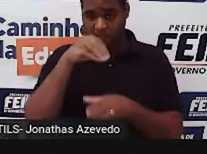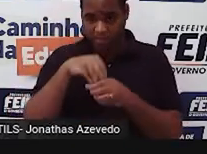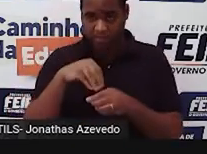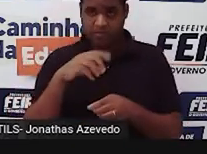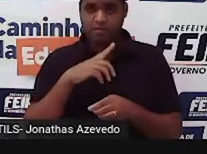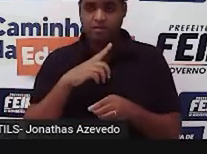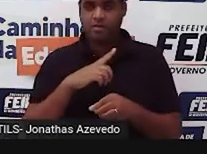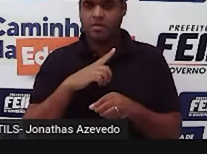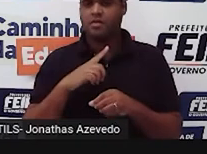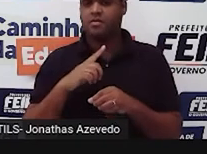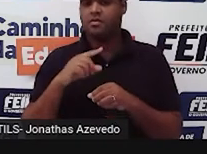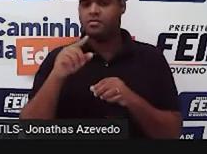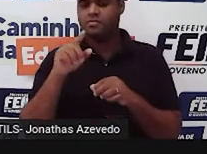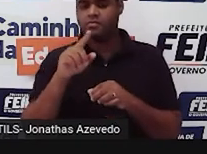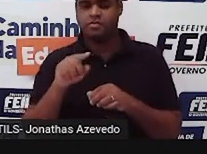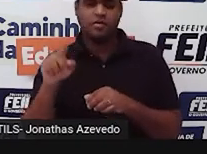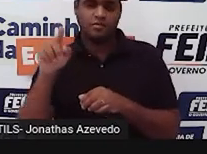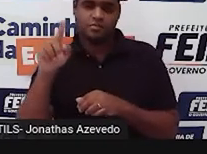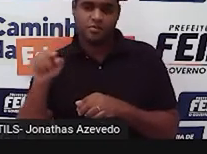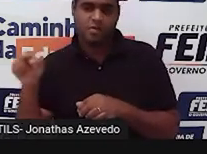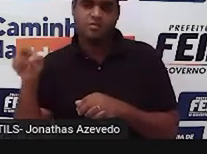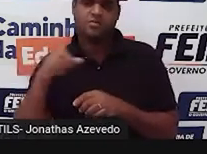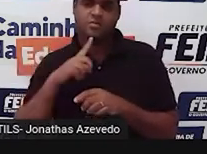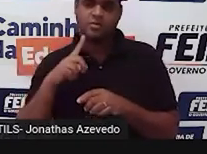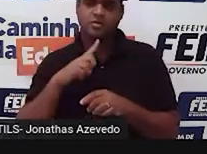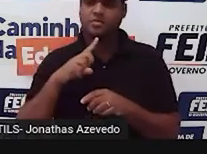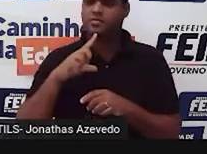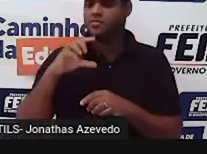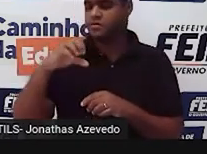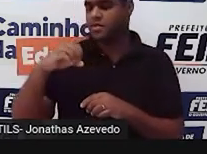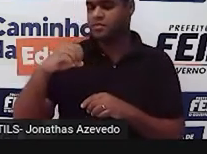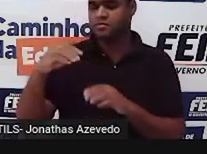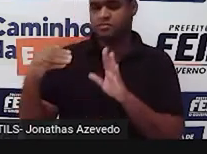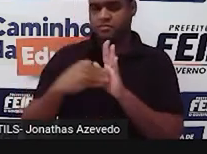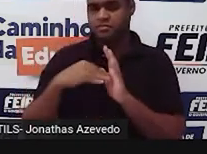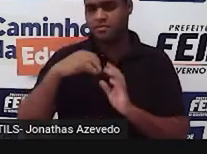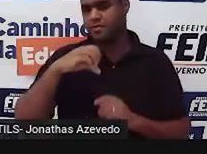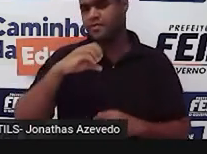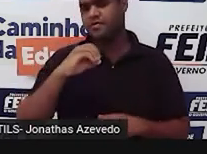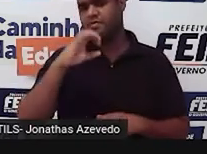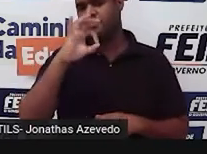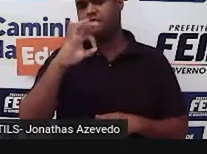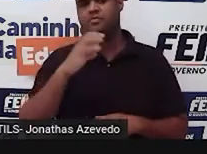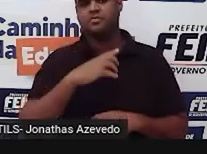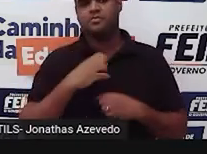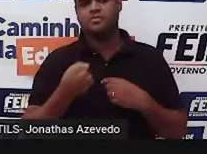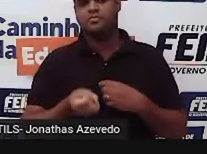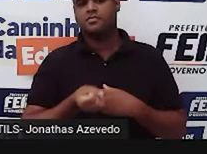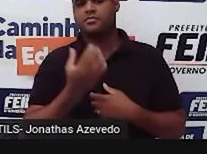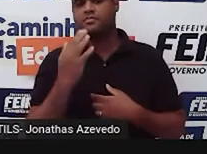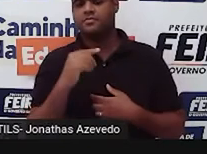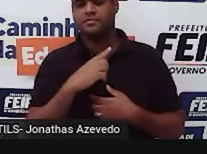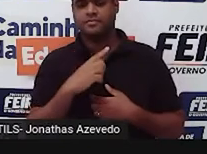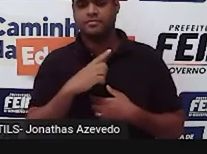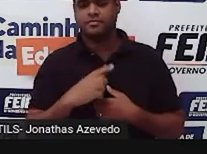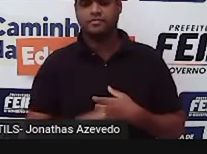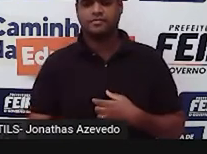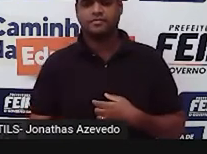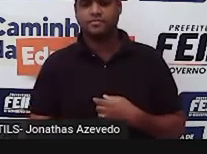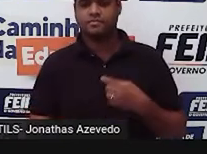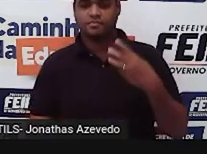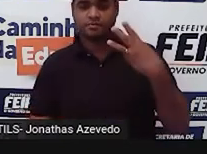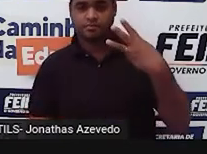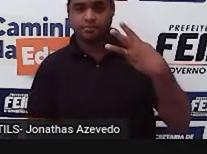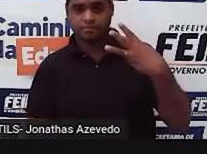ângulos que estão entre 0 e 90 graus. E quantos ângulos agudos tem ali? Os